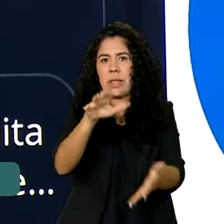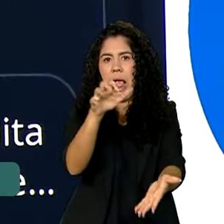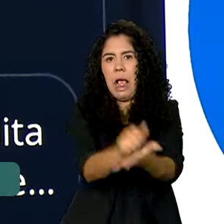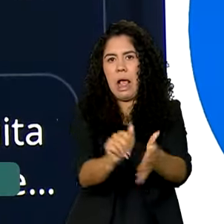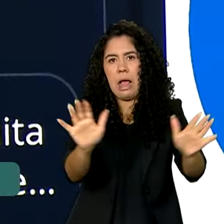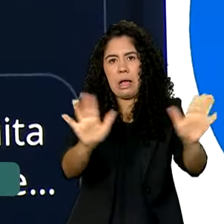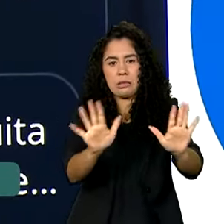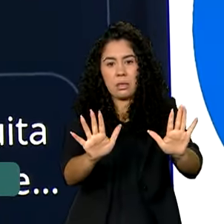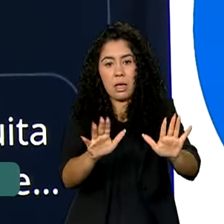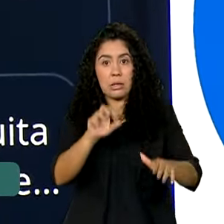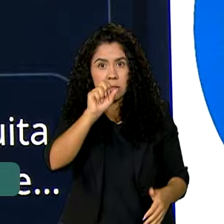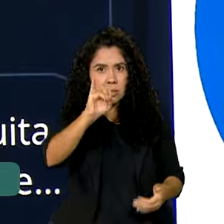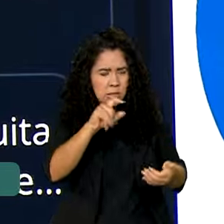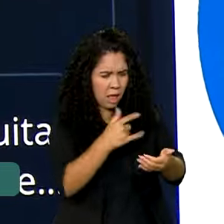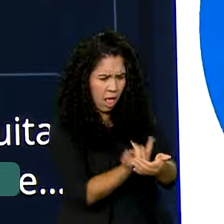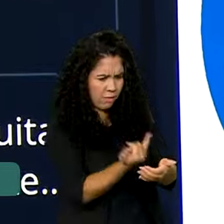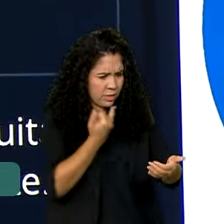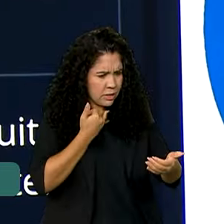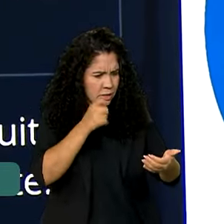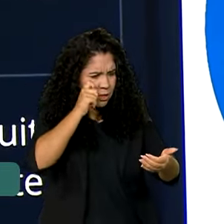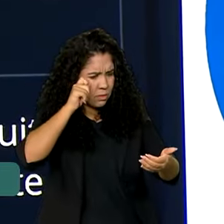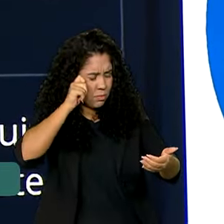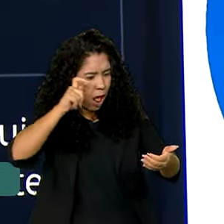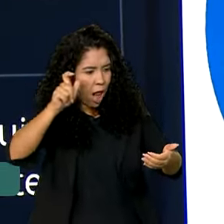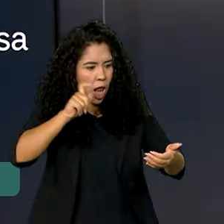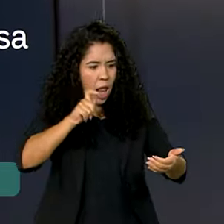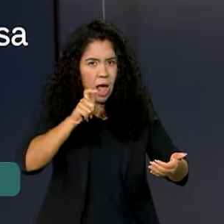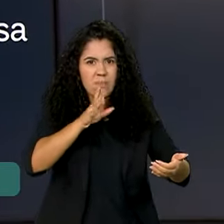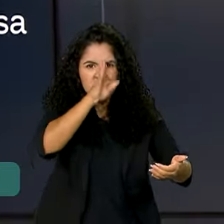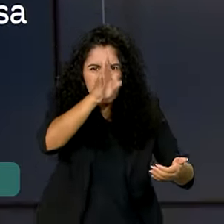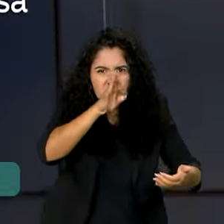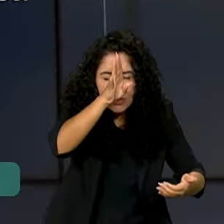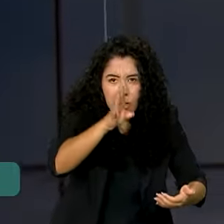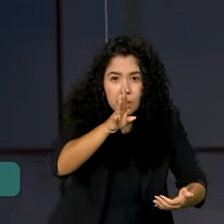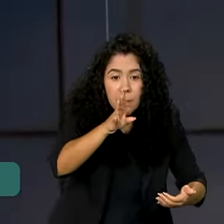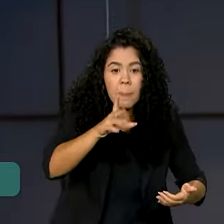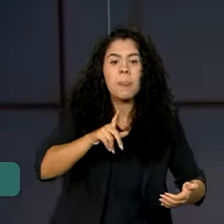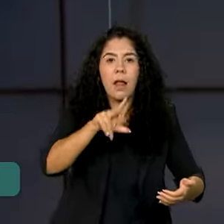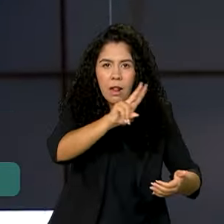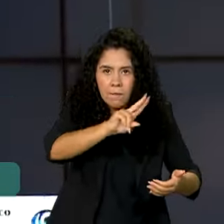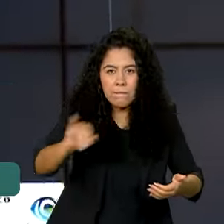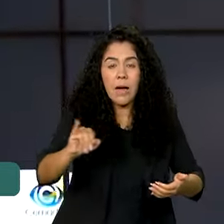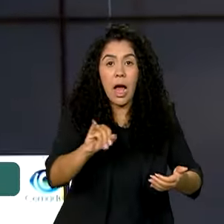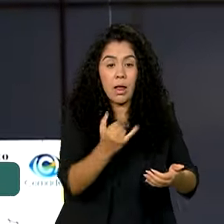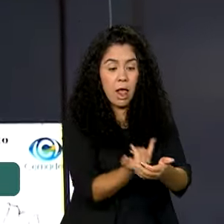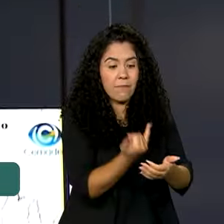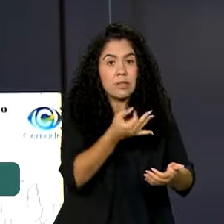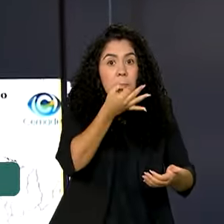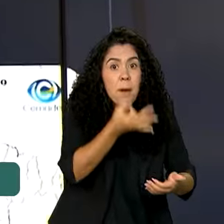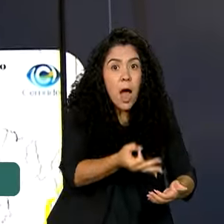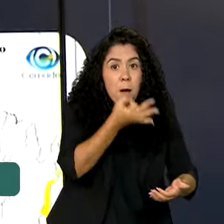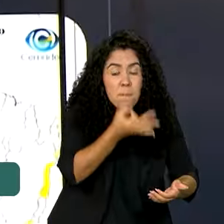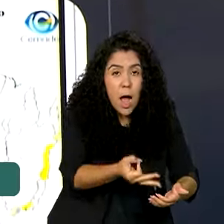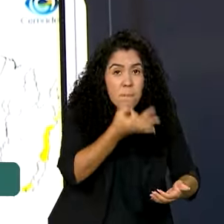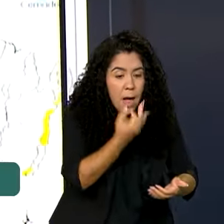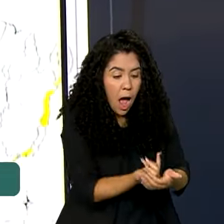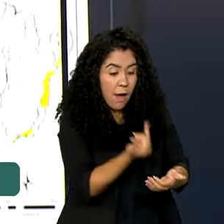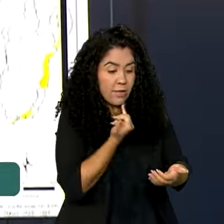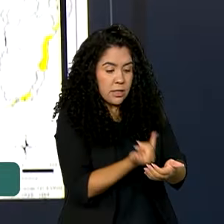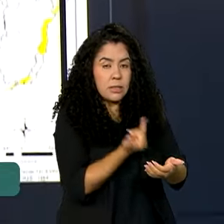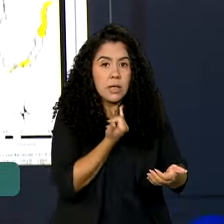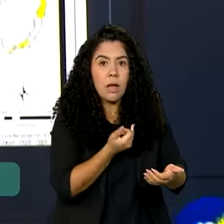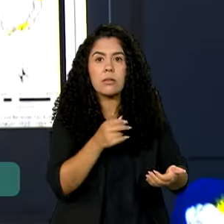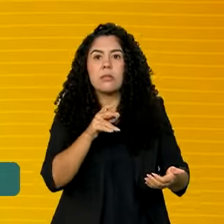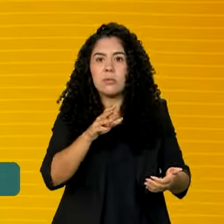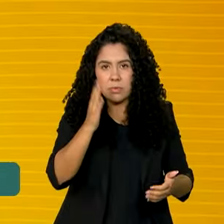se o alerta for extremo e a população precisar se proteger, a mensagem virá com aviso sonoro, mesmo se o celular estiver